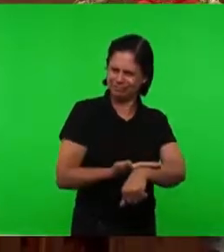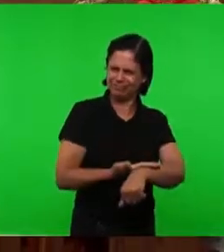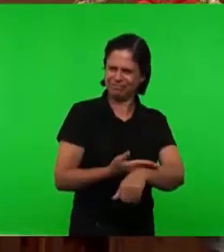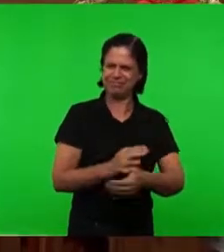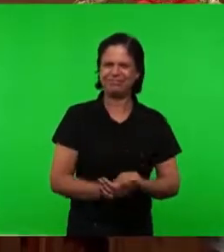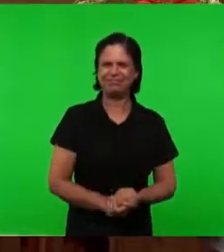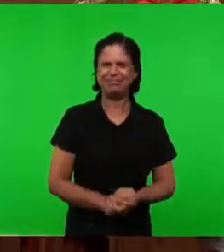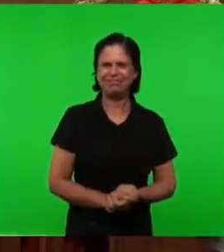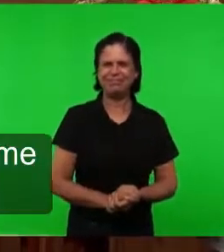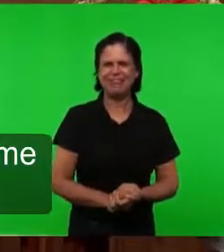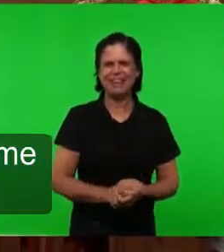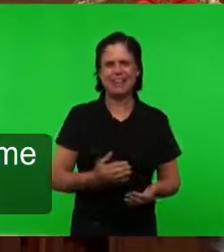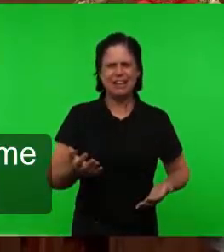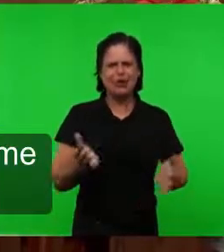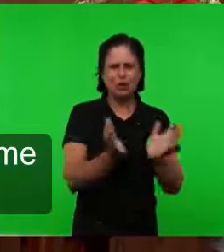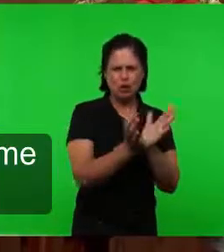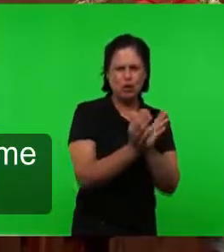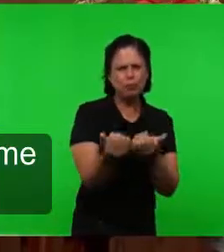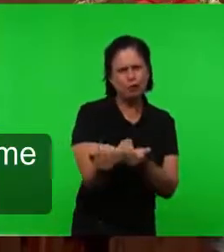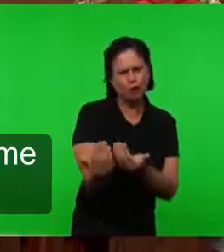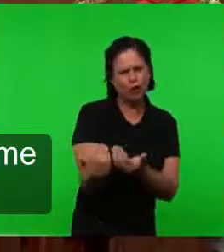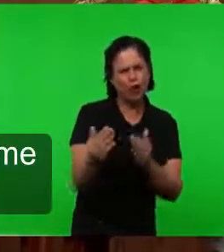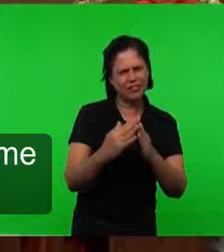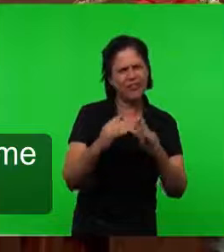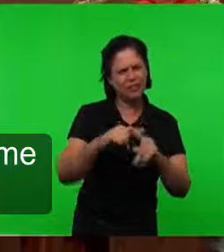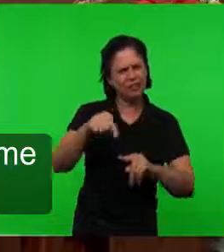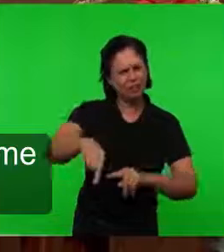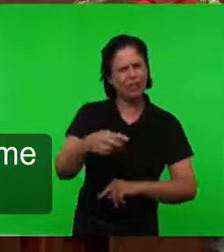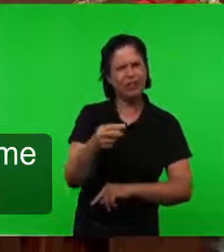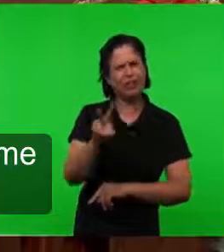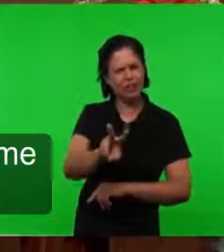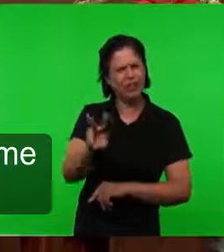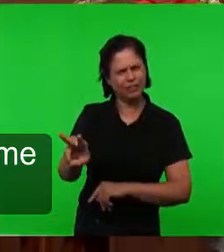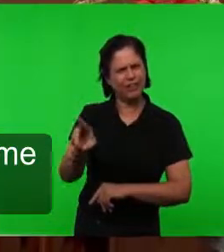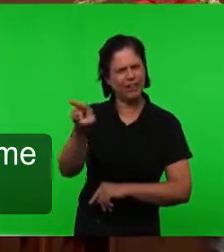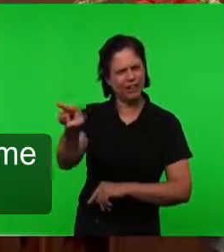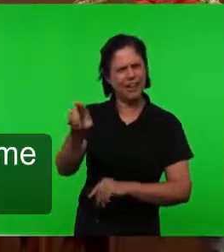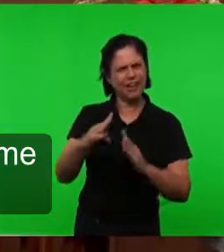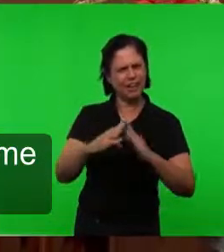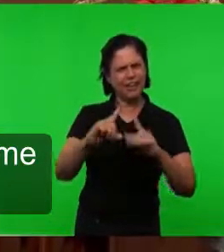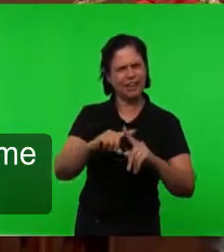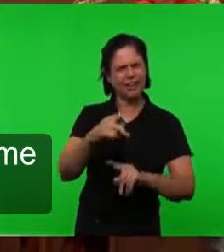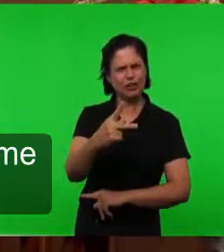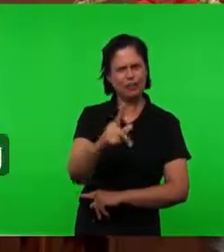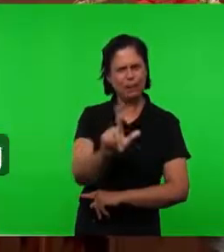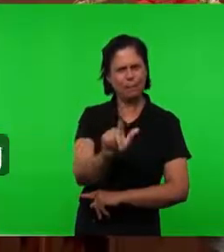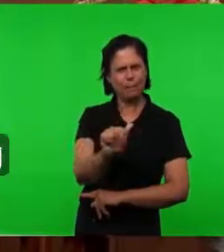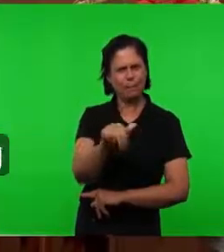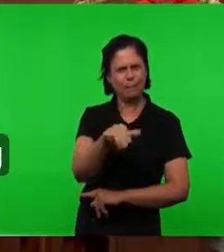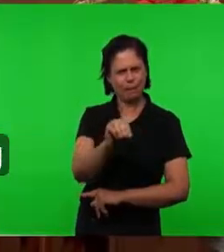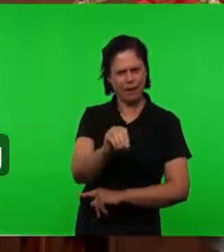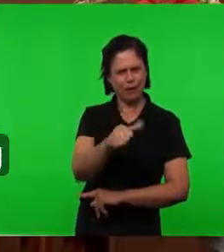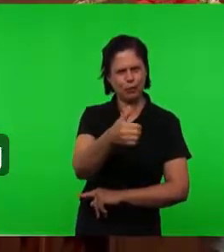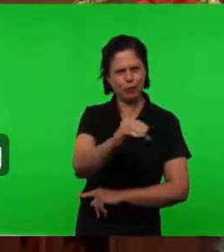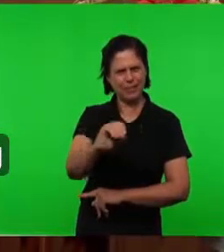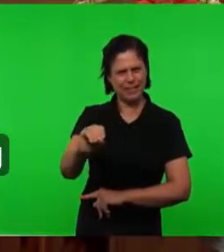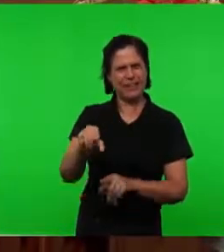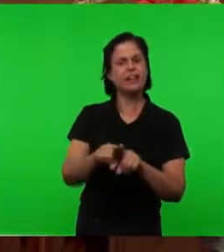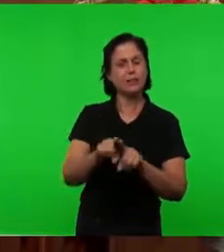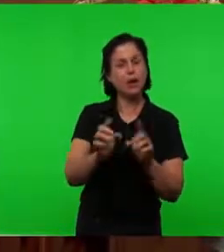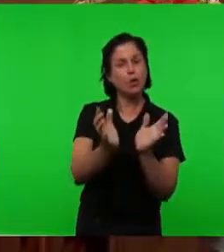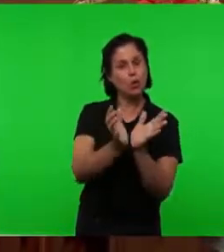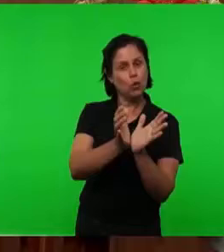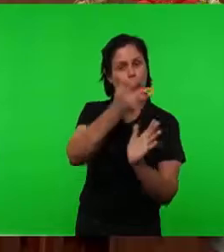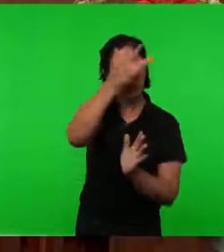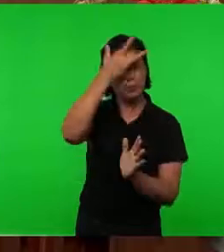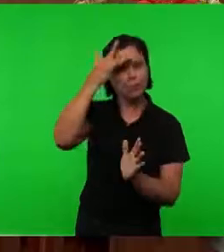nossas igrejas próximas aqui, um grupo de jovens Um grupo de jovens do Plano 100 Também alguns irmãos que vieram de Manaus, estão